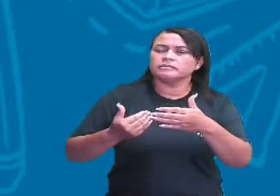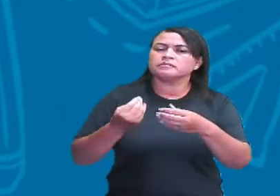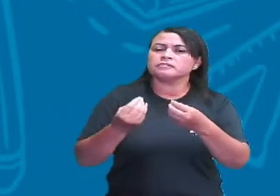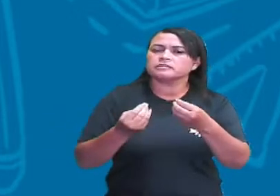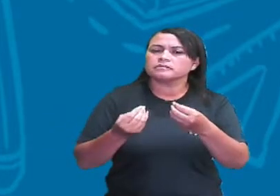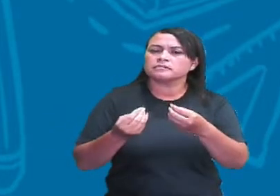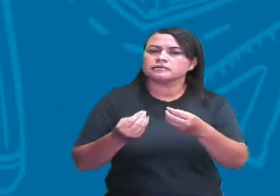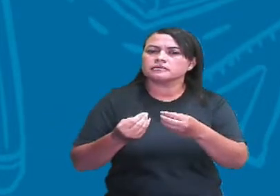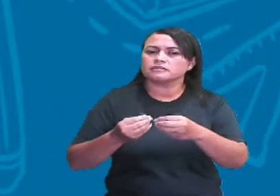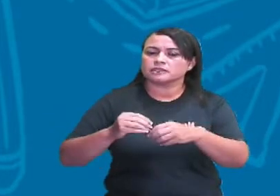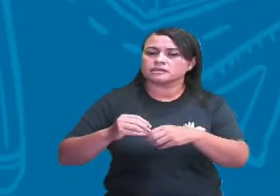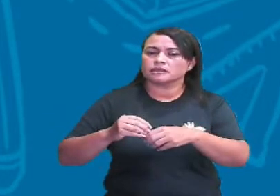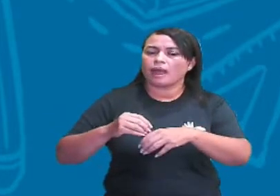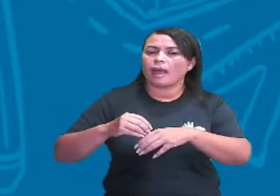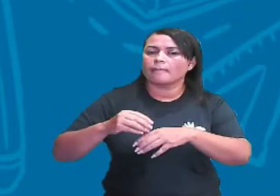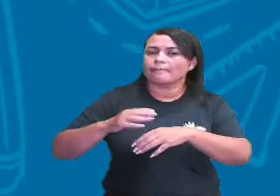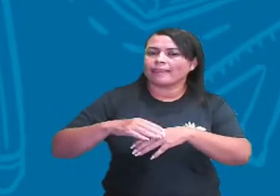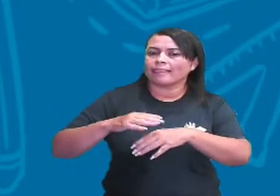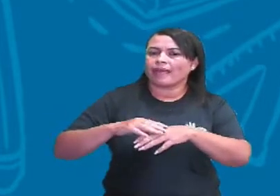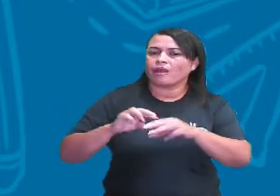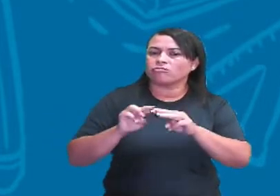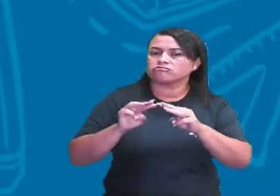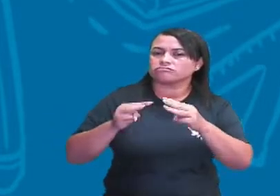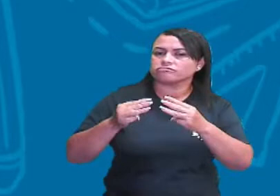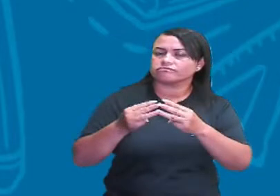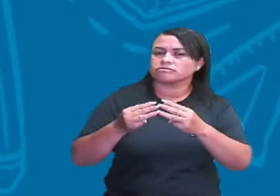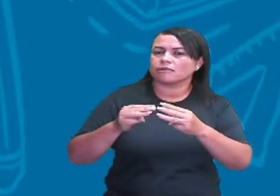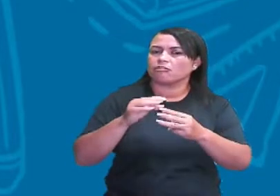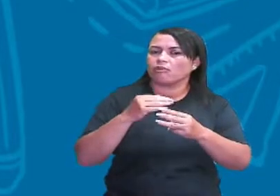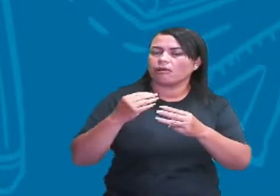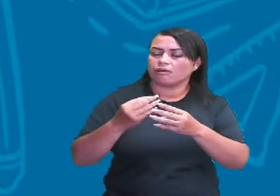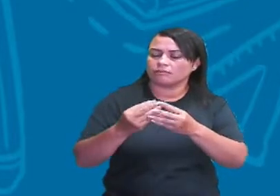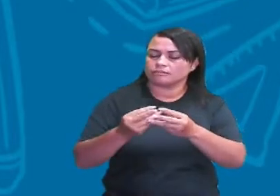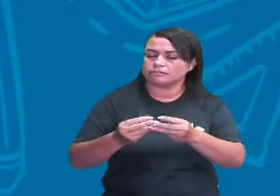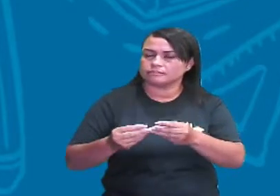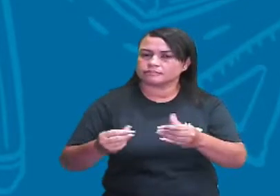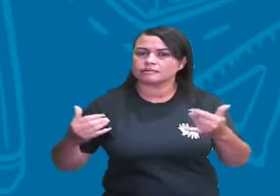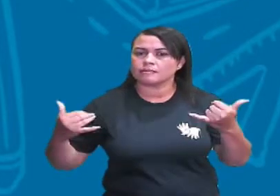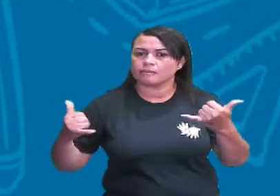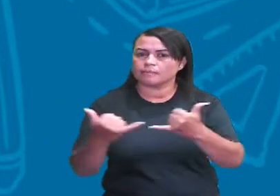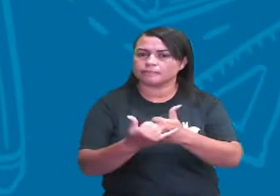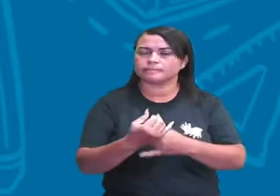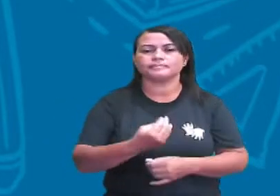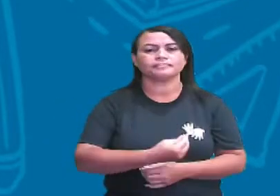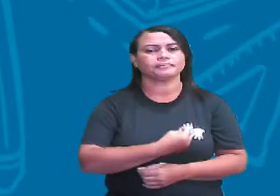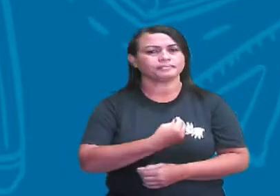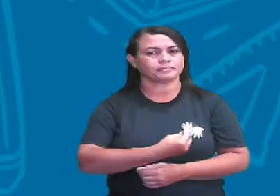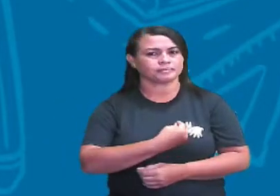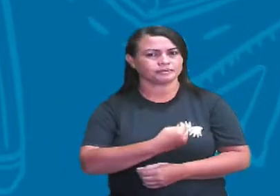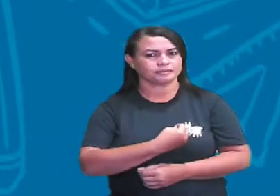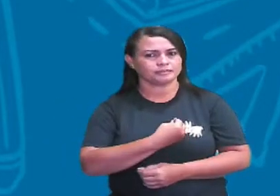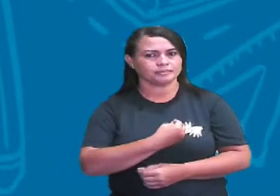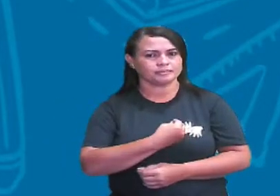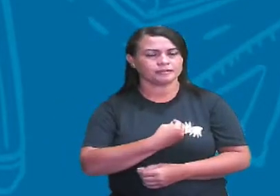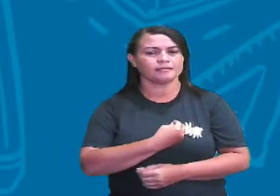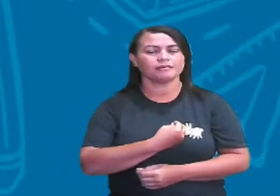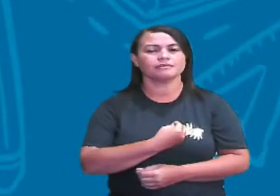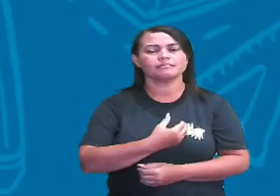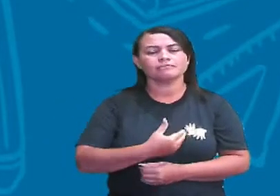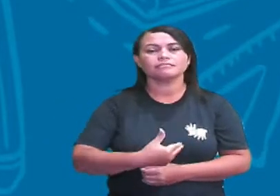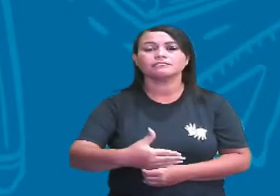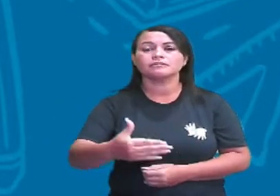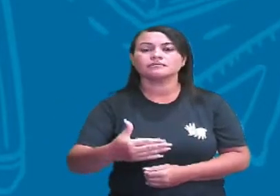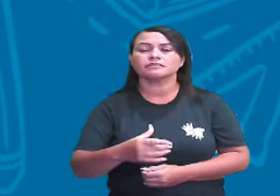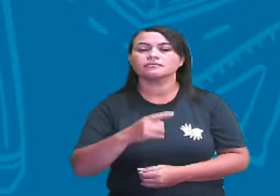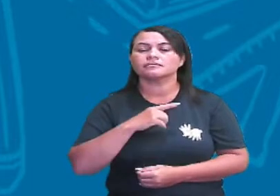matéria orgânica morta a energia necessária para sua sobrevivência, está certo? Portanto, após um